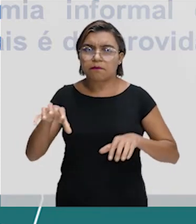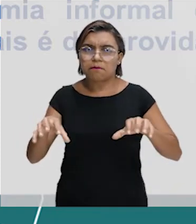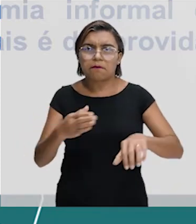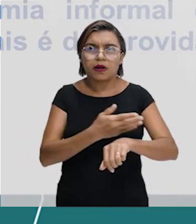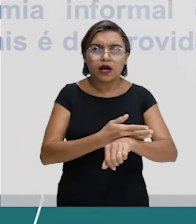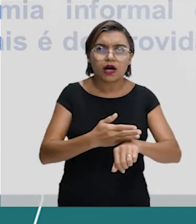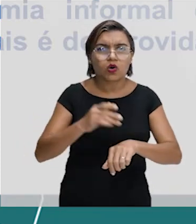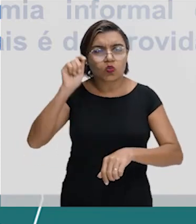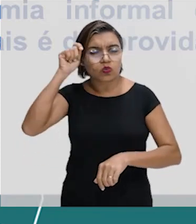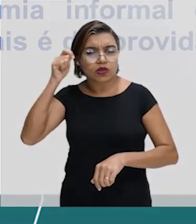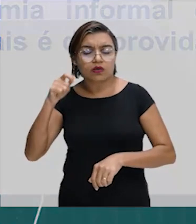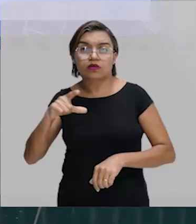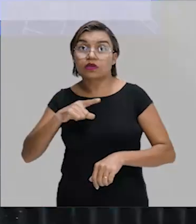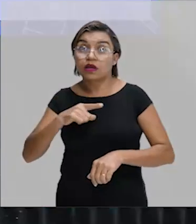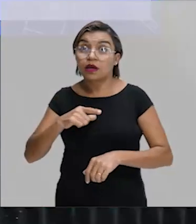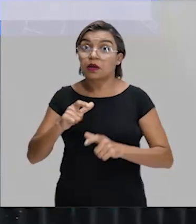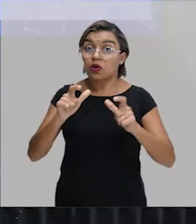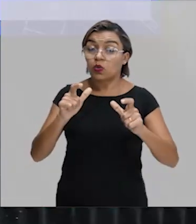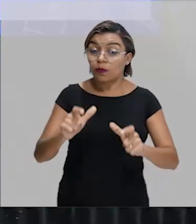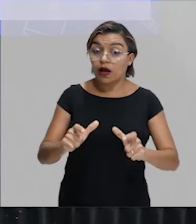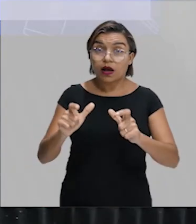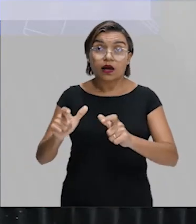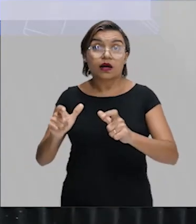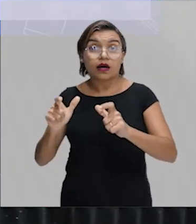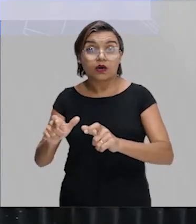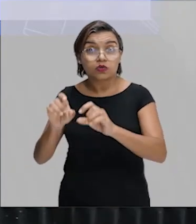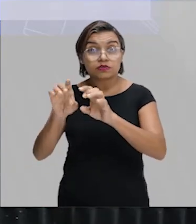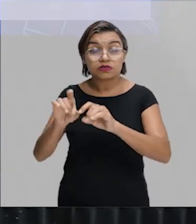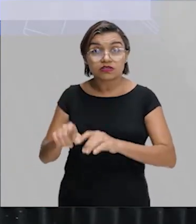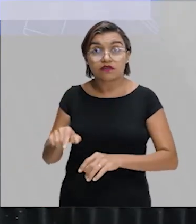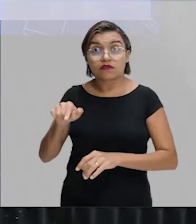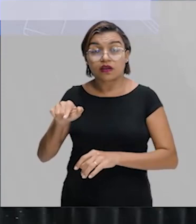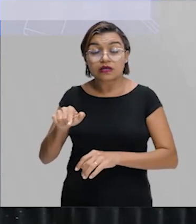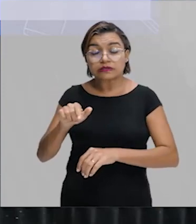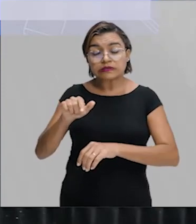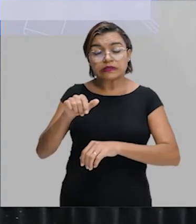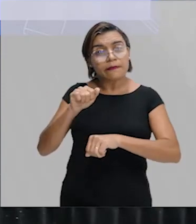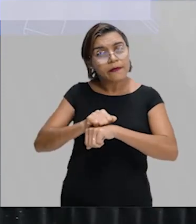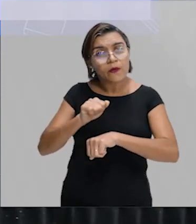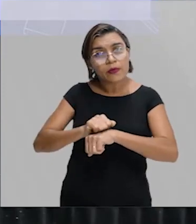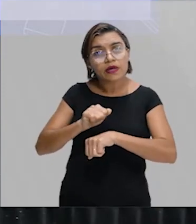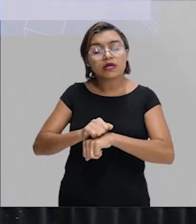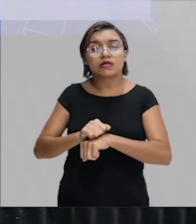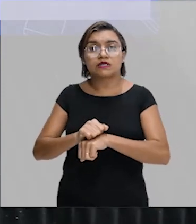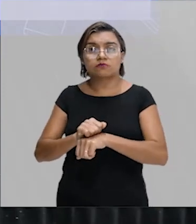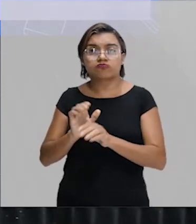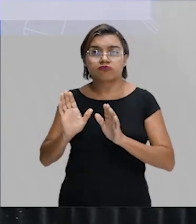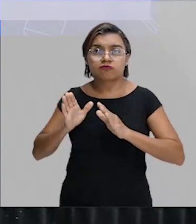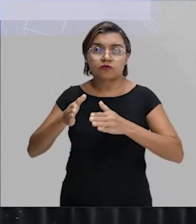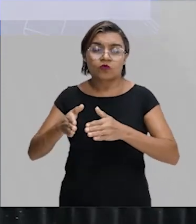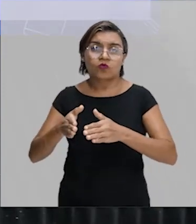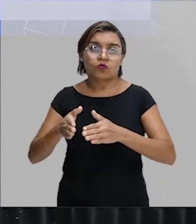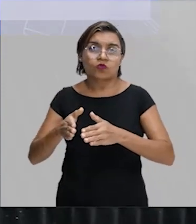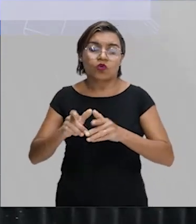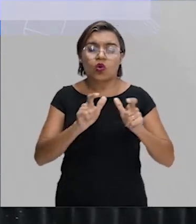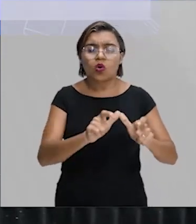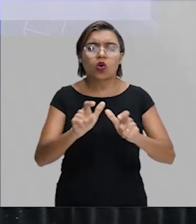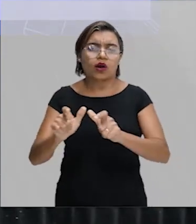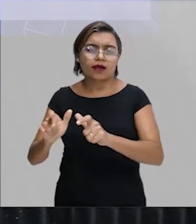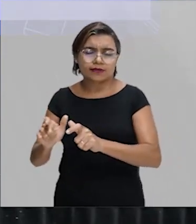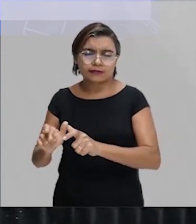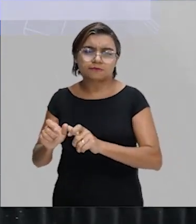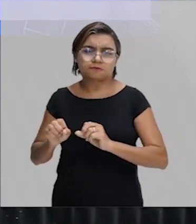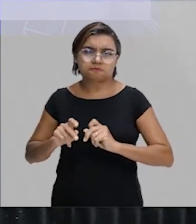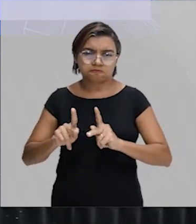ali bairros específicos onde tu tem ali uma grande pobreza, né? Concentração em determinadas localidades.